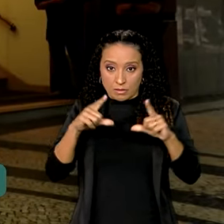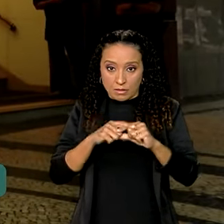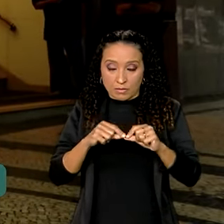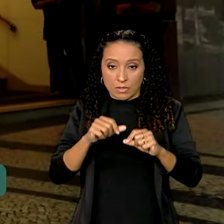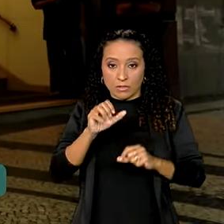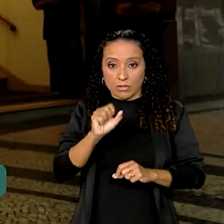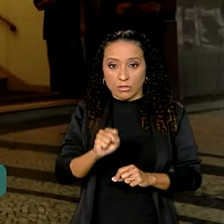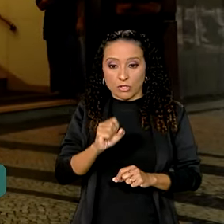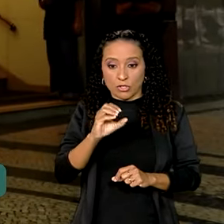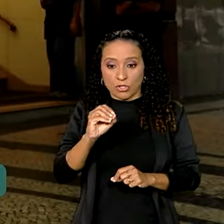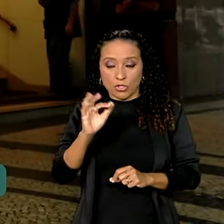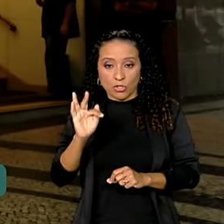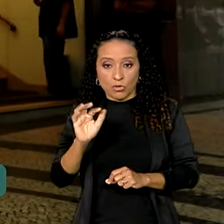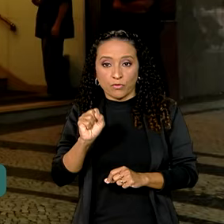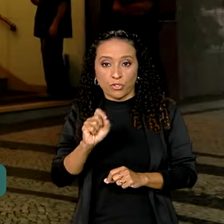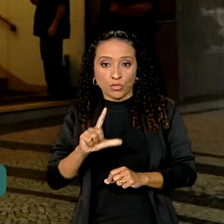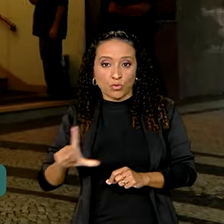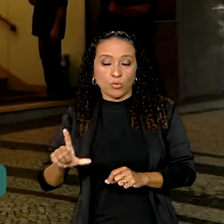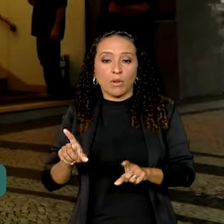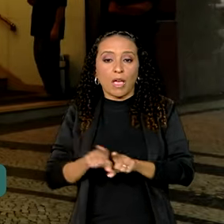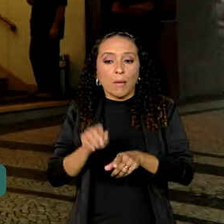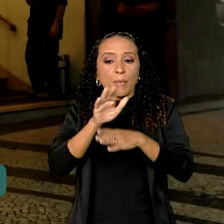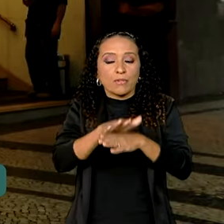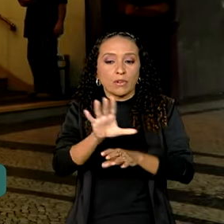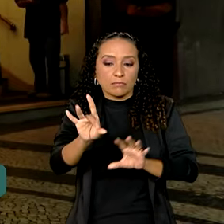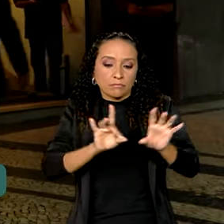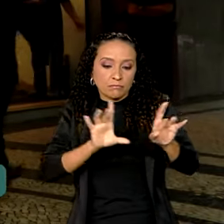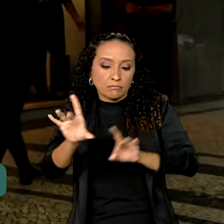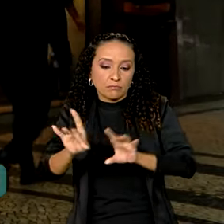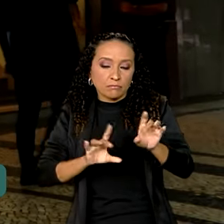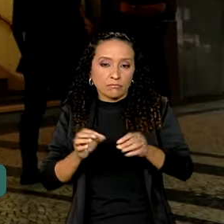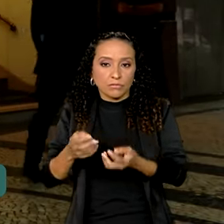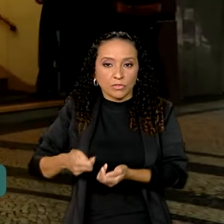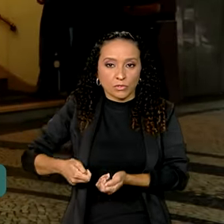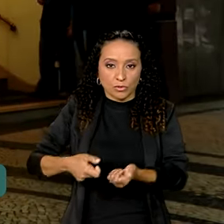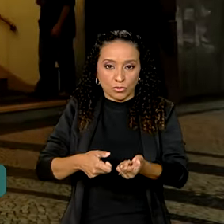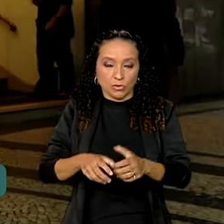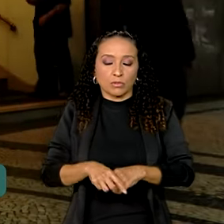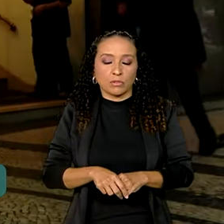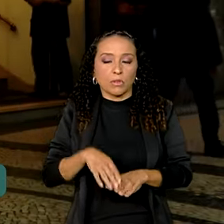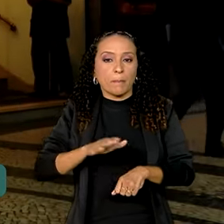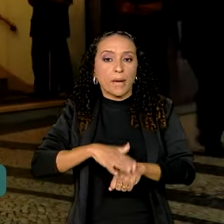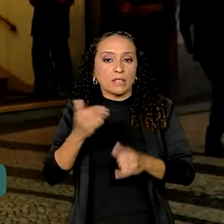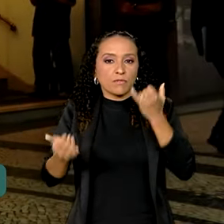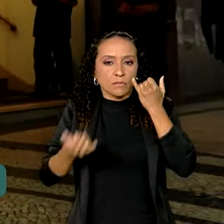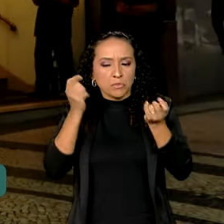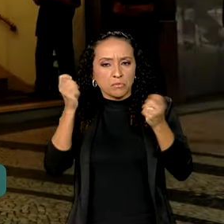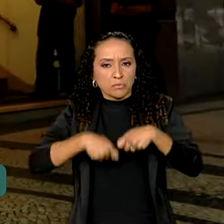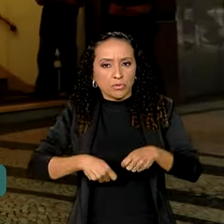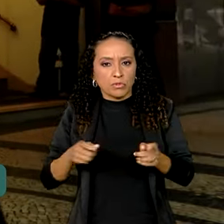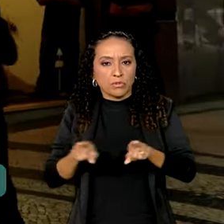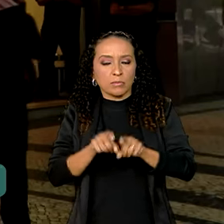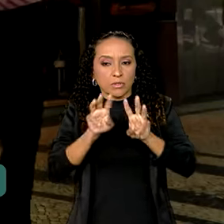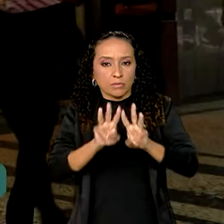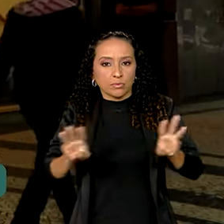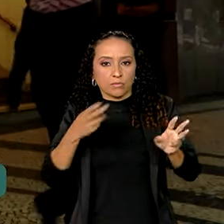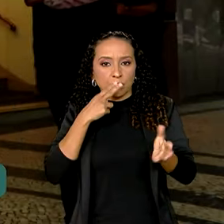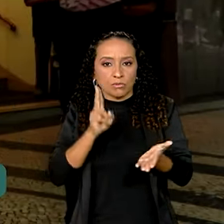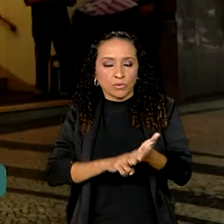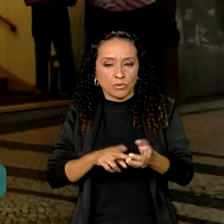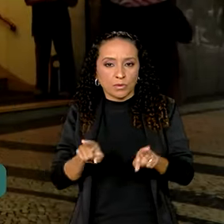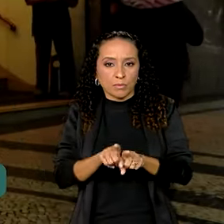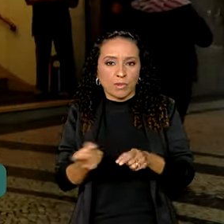são voluntários para ajudar a fazer a triagem das doações. Mais informações, possível encontrar no site dos Correios.